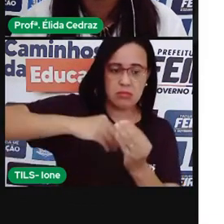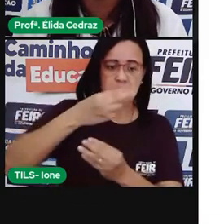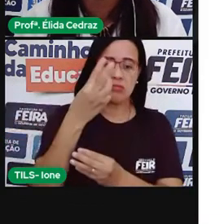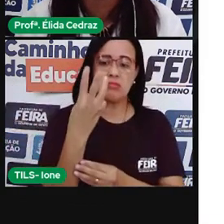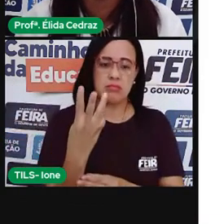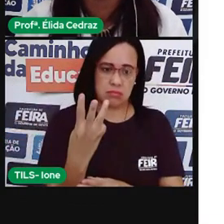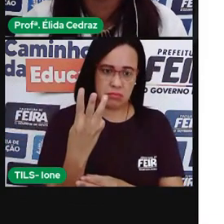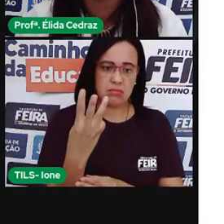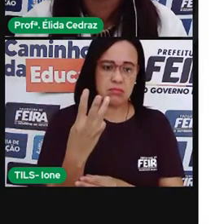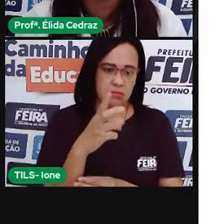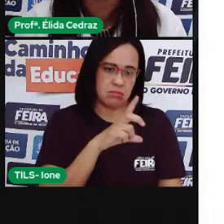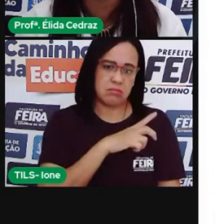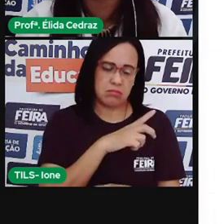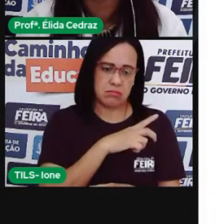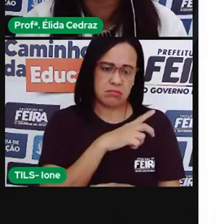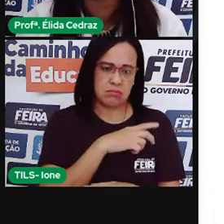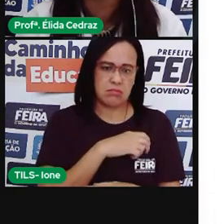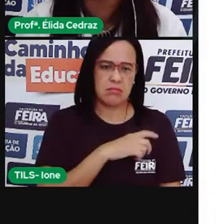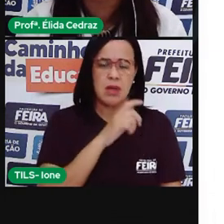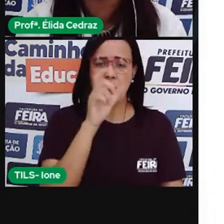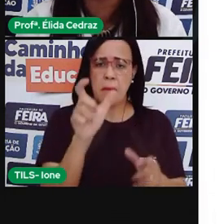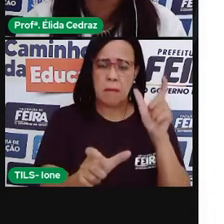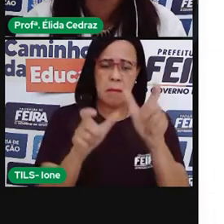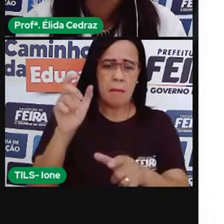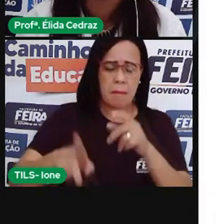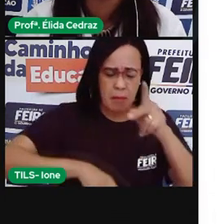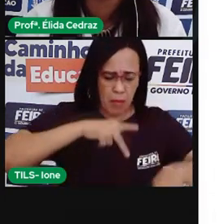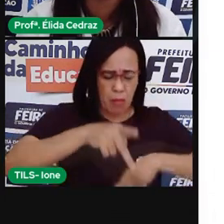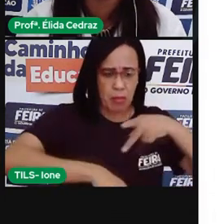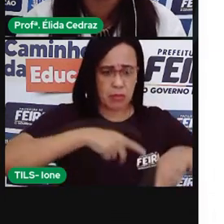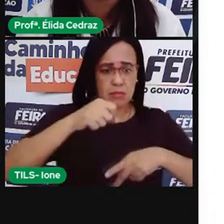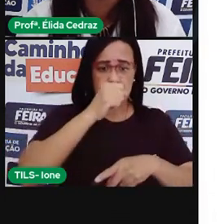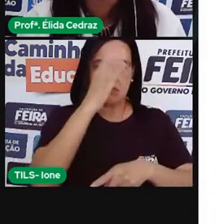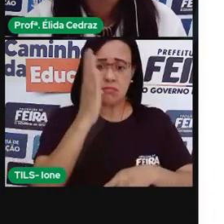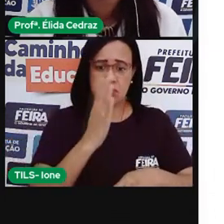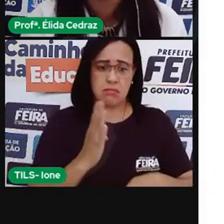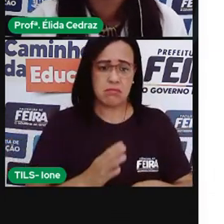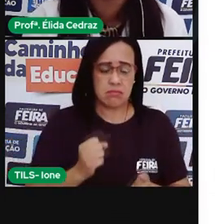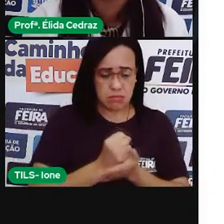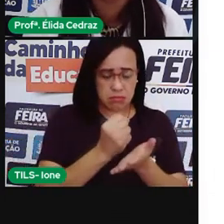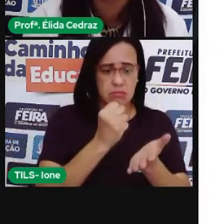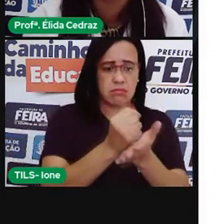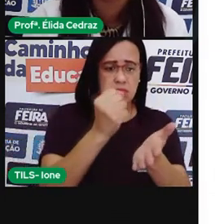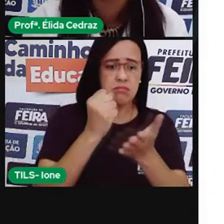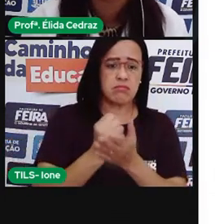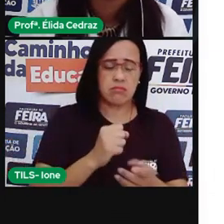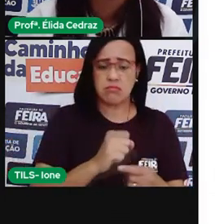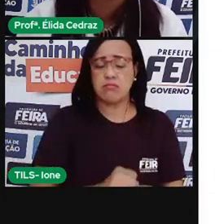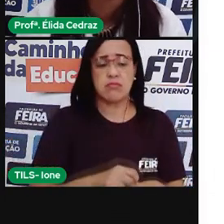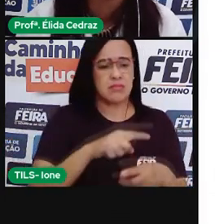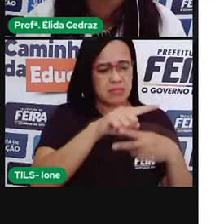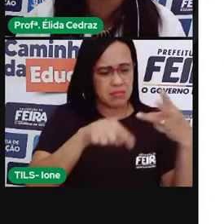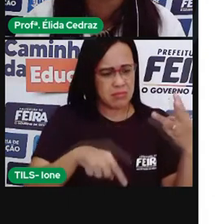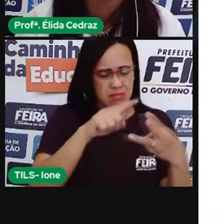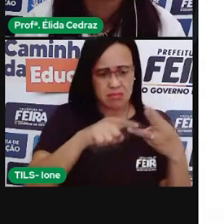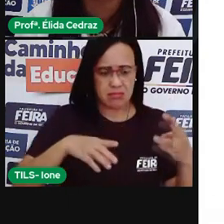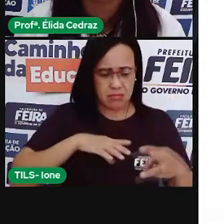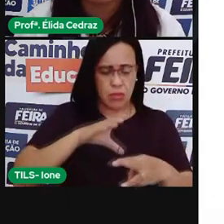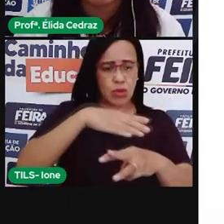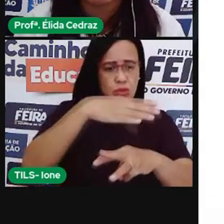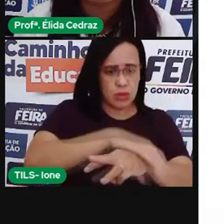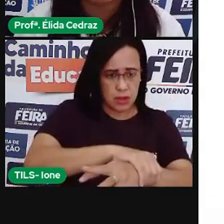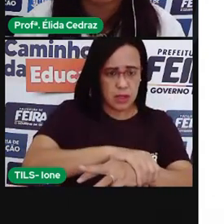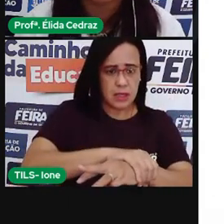O povo brasileiro não possui apenas as contribuições dos povos indígenas, portugueses